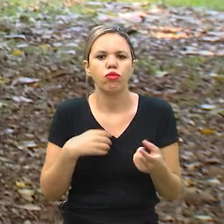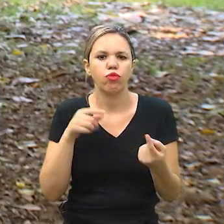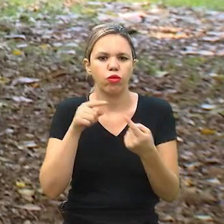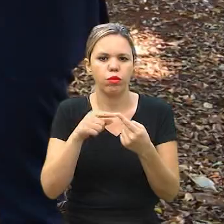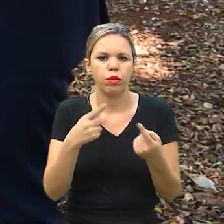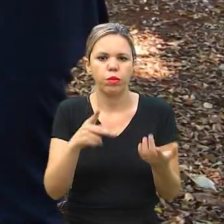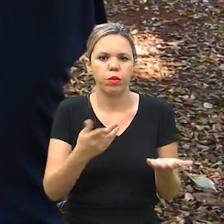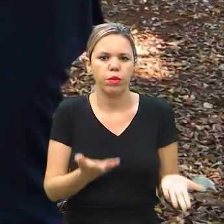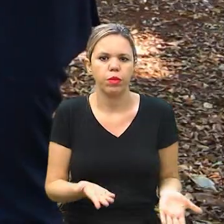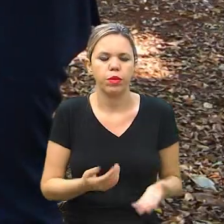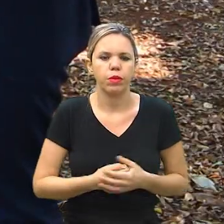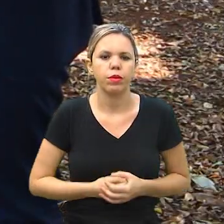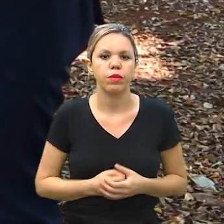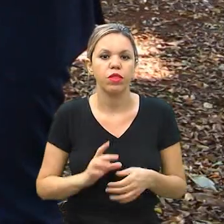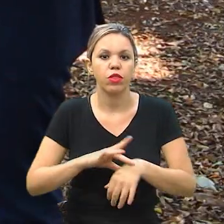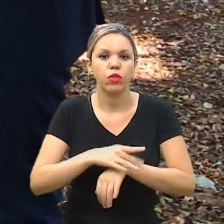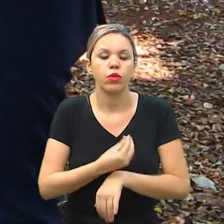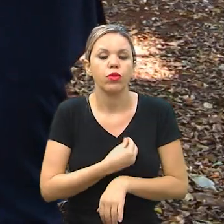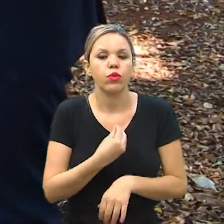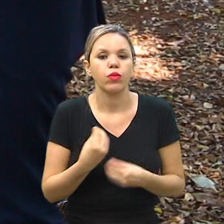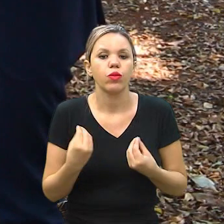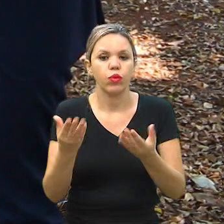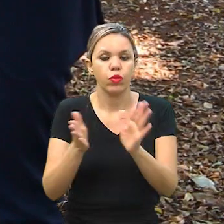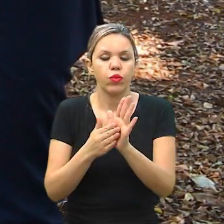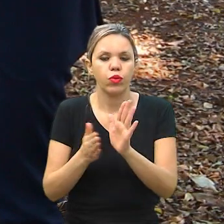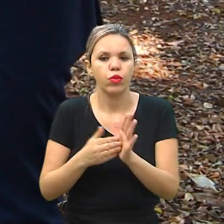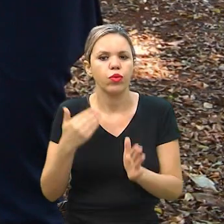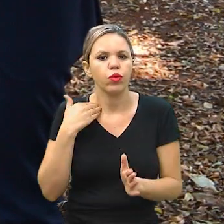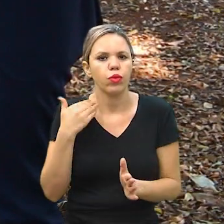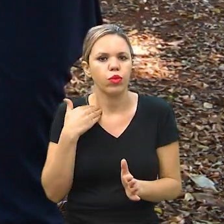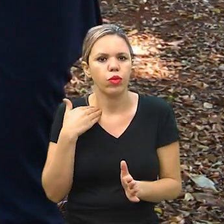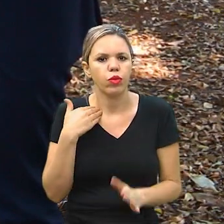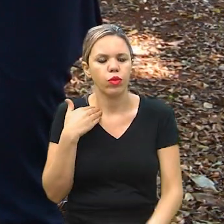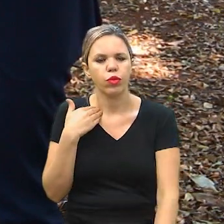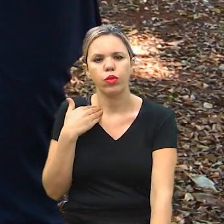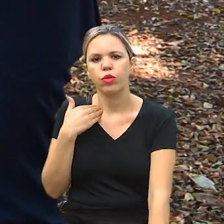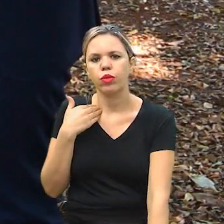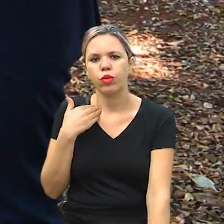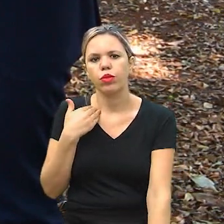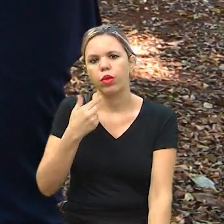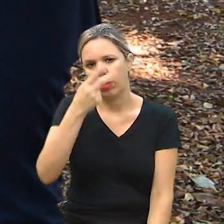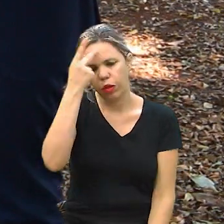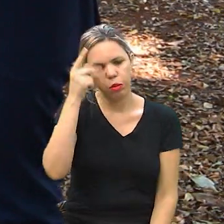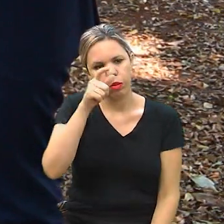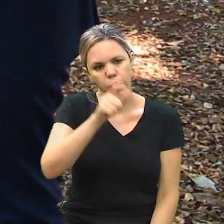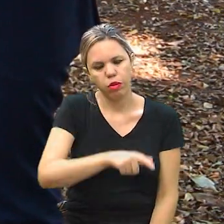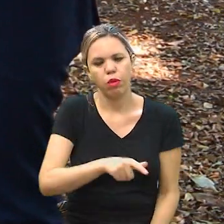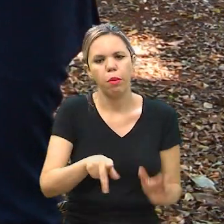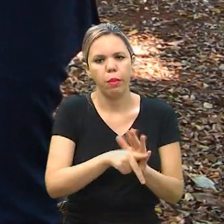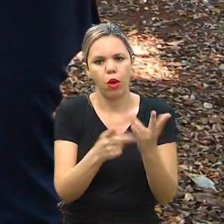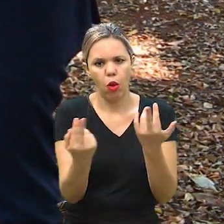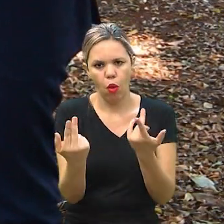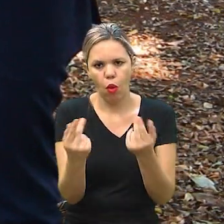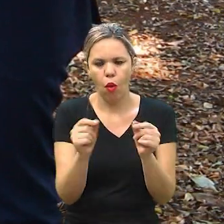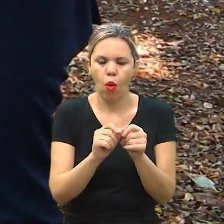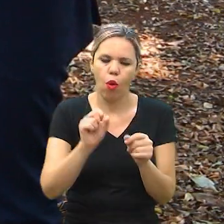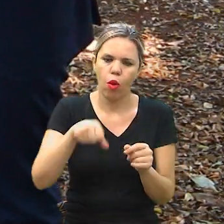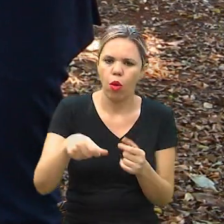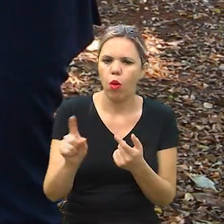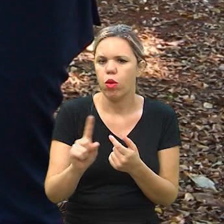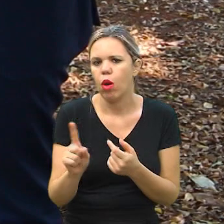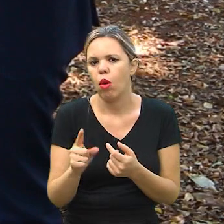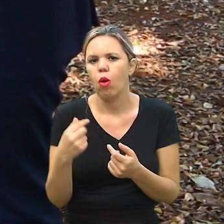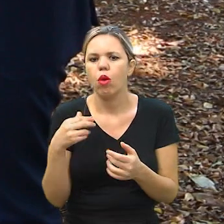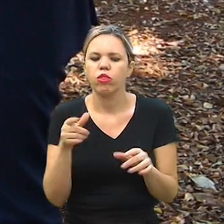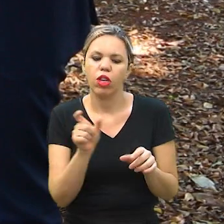para você. E o seguro de vida oferecido pelo banco, que a pessoa é correntista, também vale da mesma